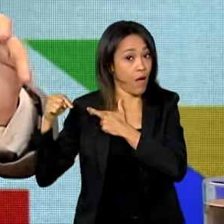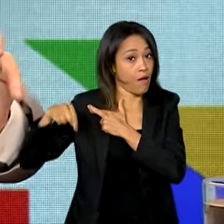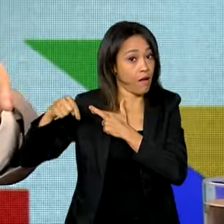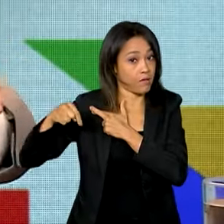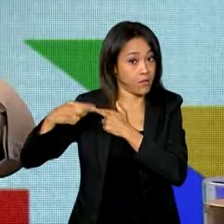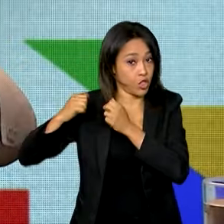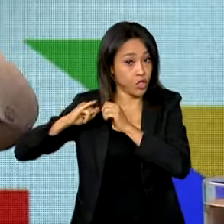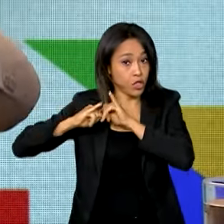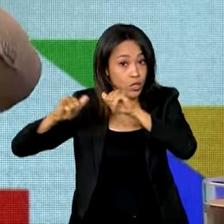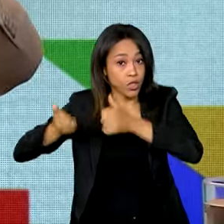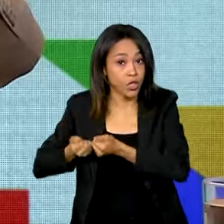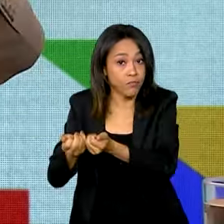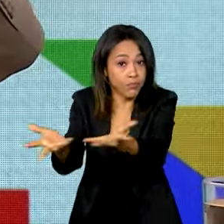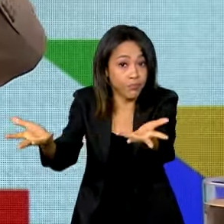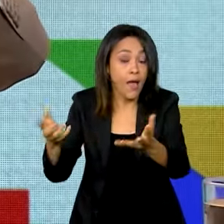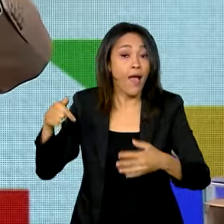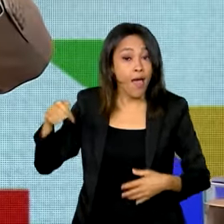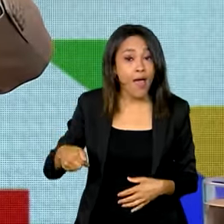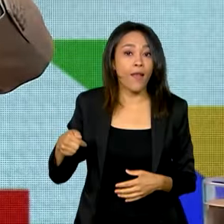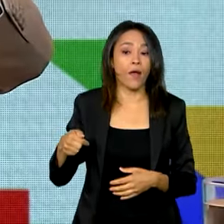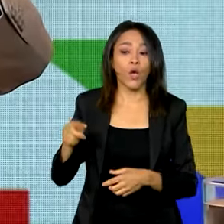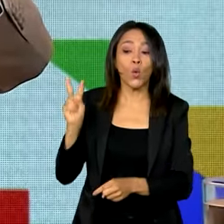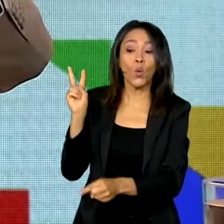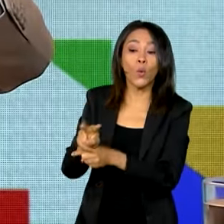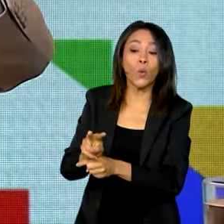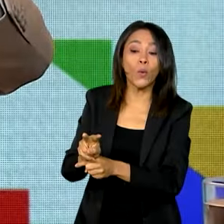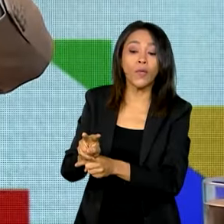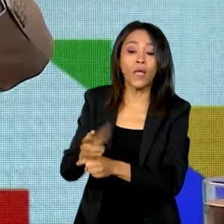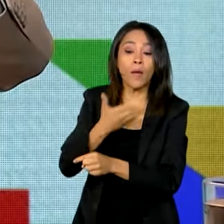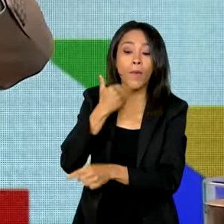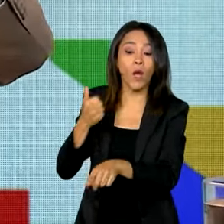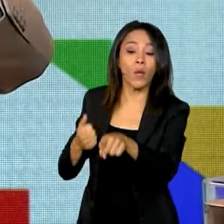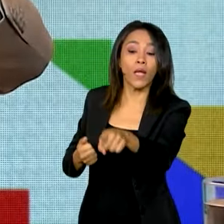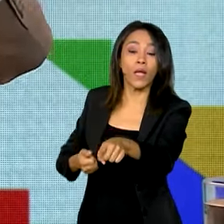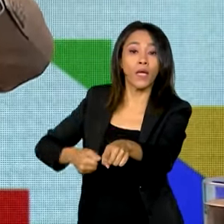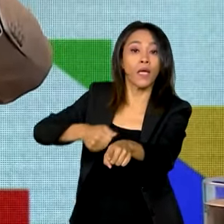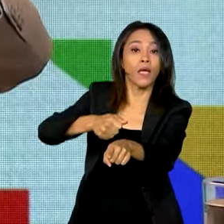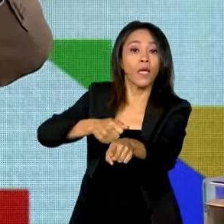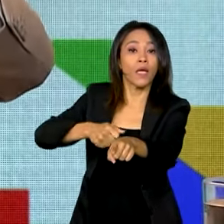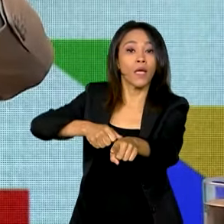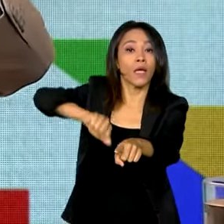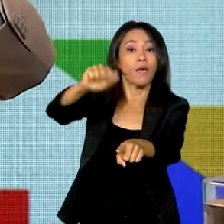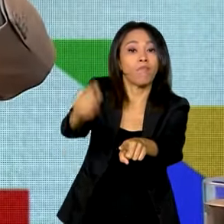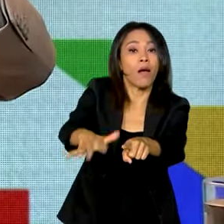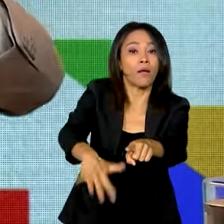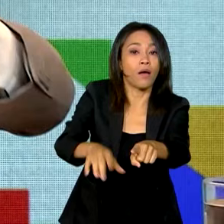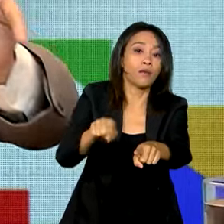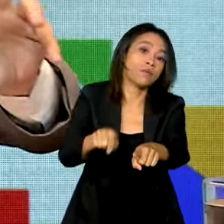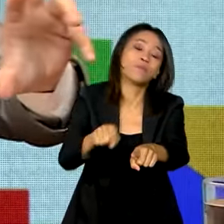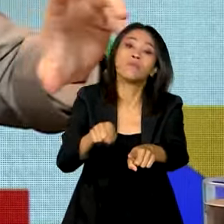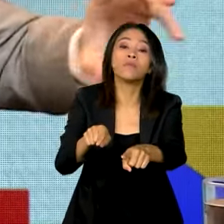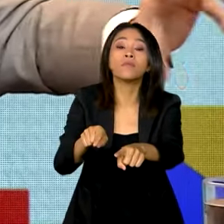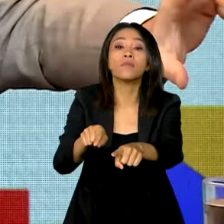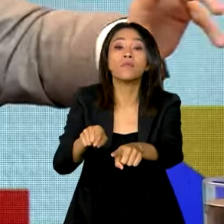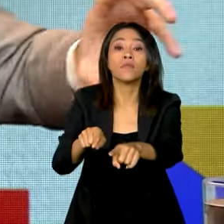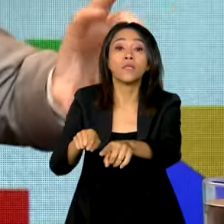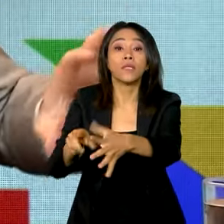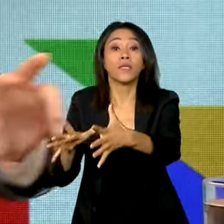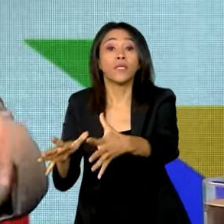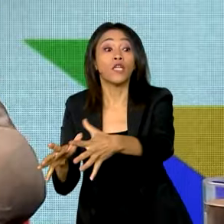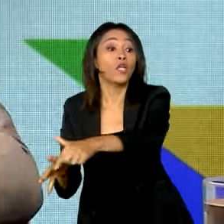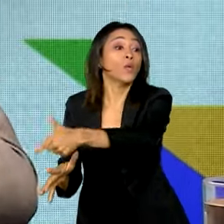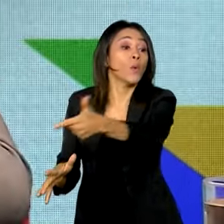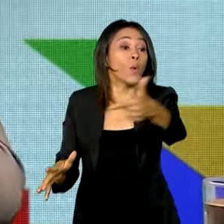Ela, normalmente, cuida melhor dali, porque é mais barato para ela, porque o índice é mais concentrado, e ela, em